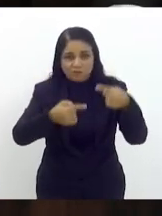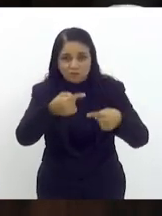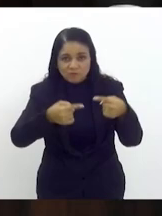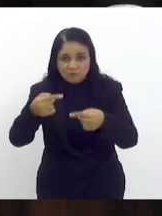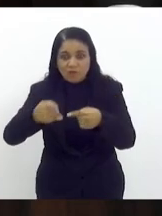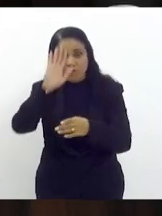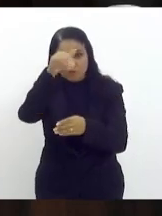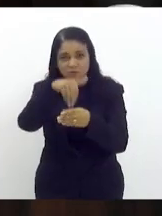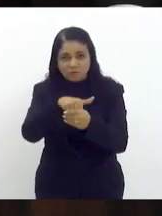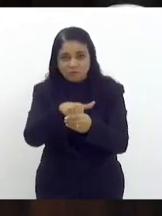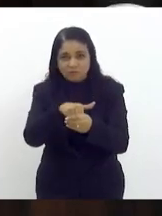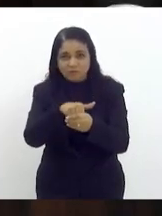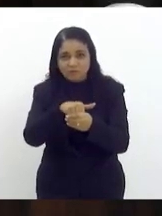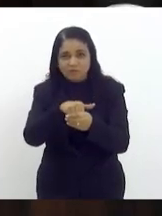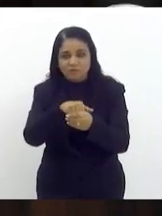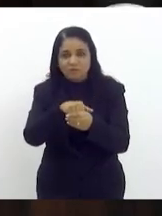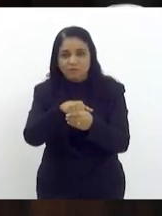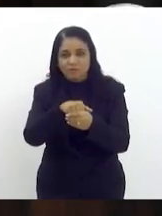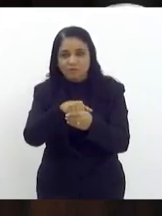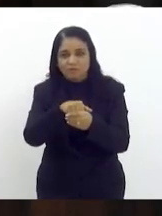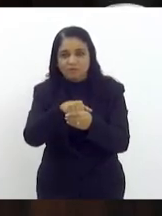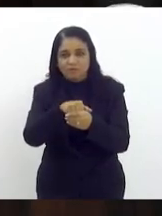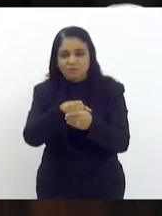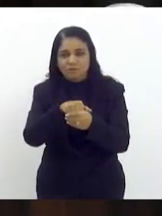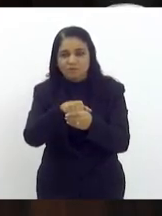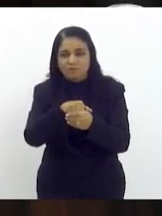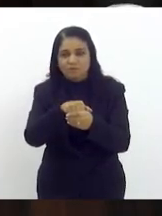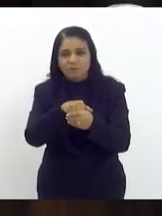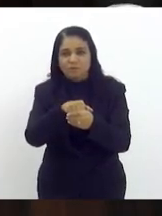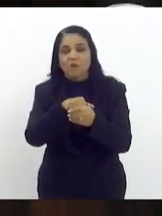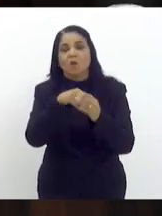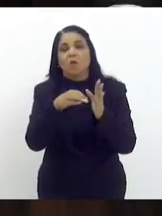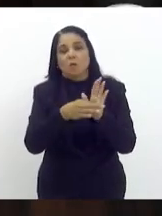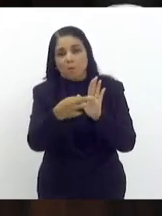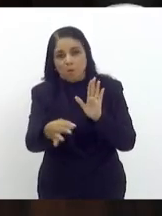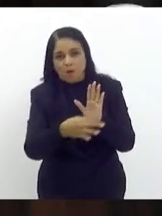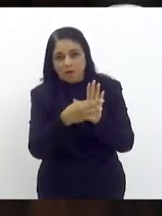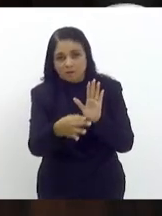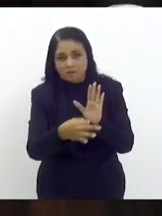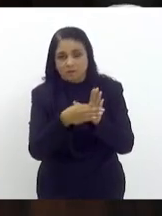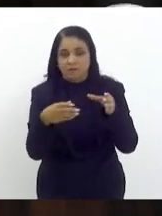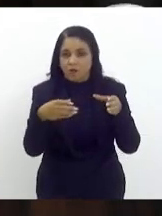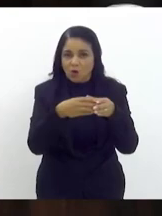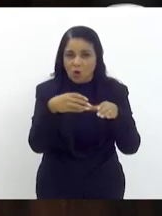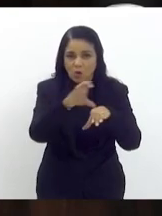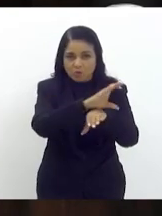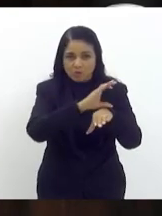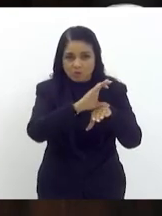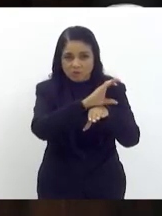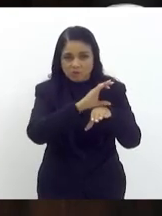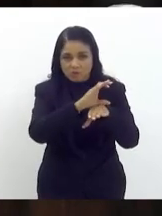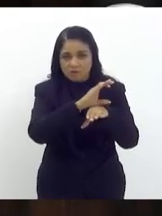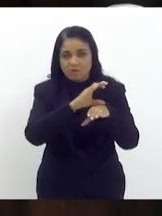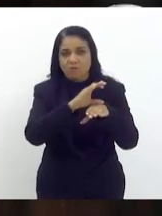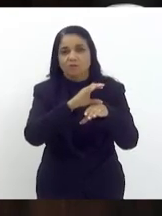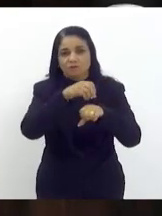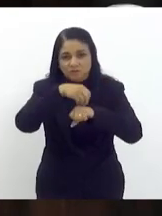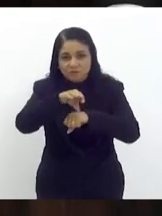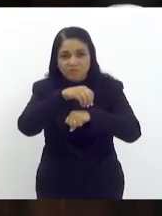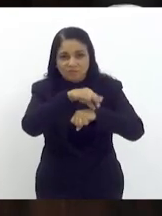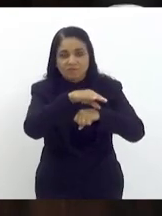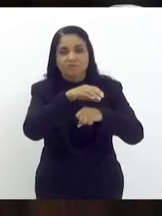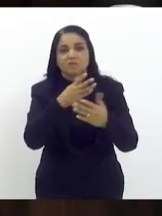em votação o parecer da comissão de indicação. Senhor